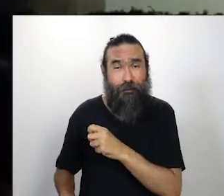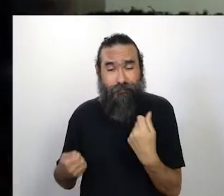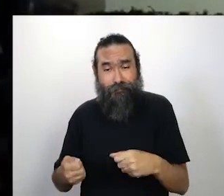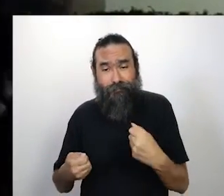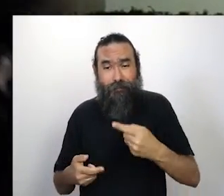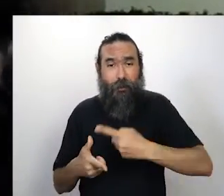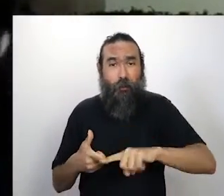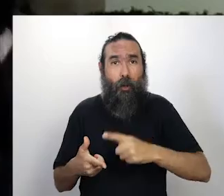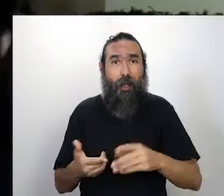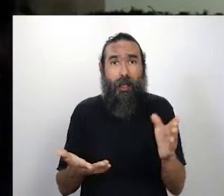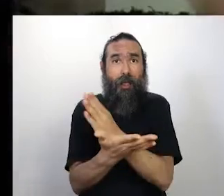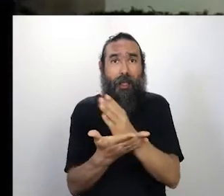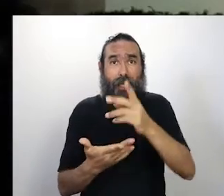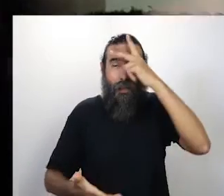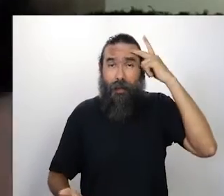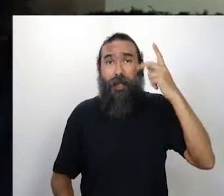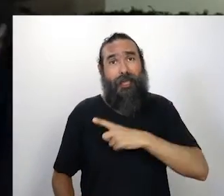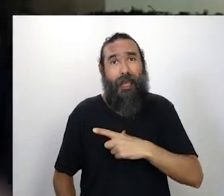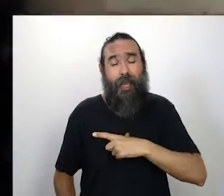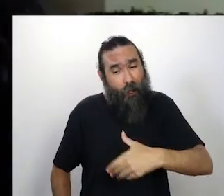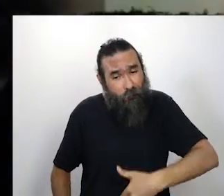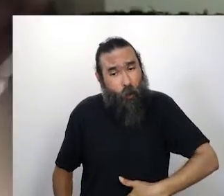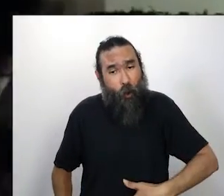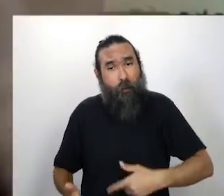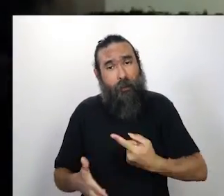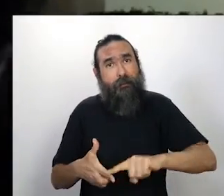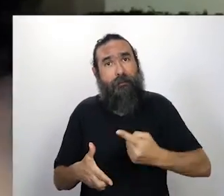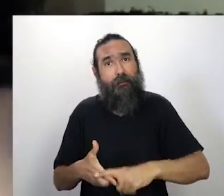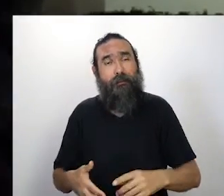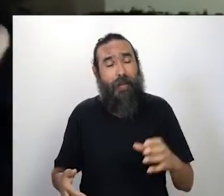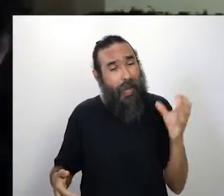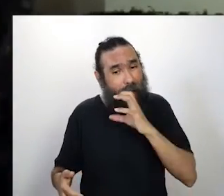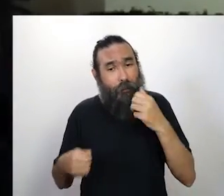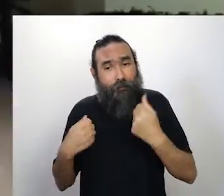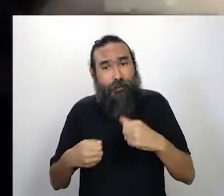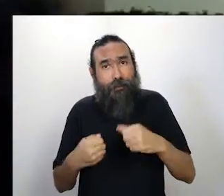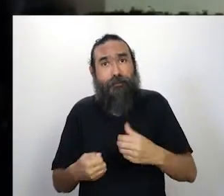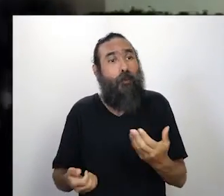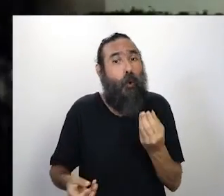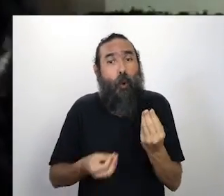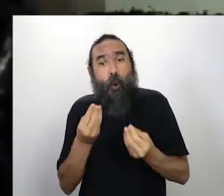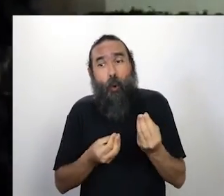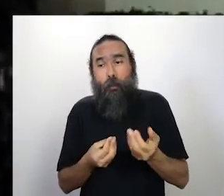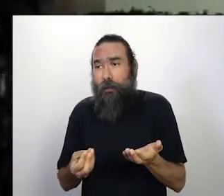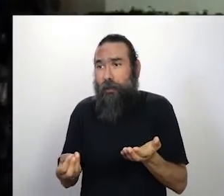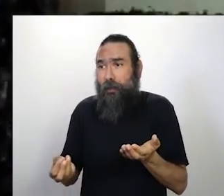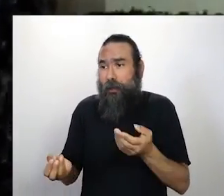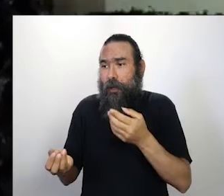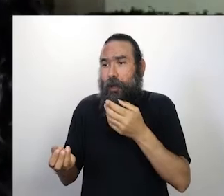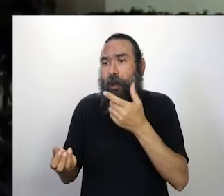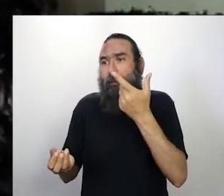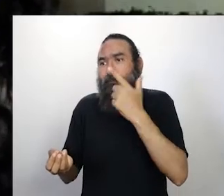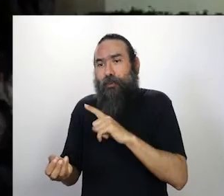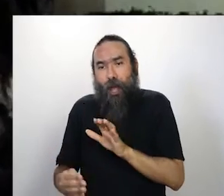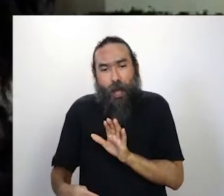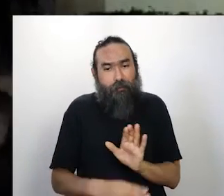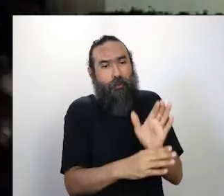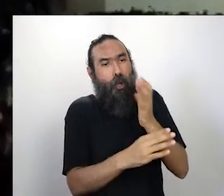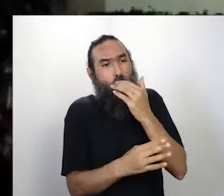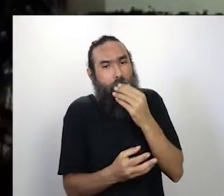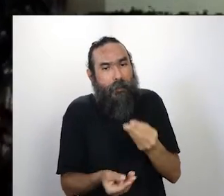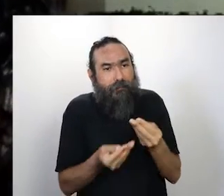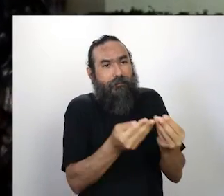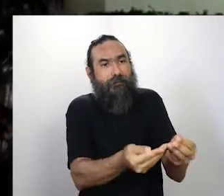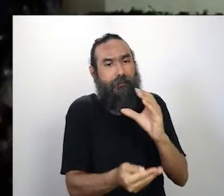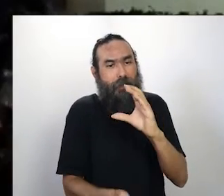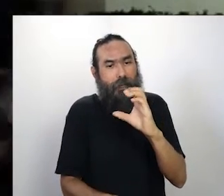gente passando fome, a gente precisar dar jeito de entregar uma cesta básica que seja para aqueles colegas de profissão que